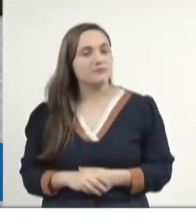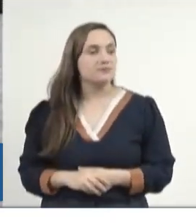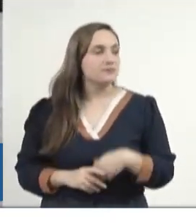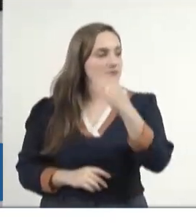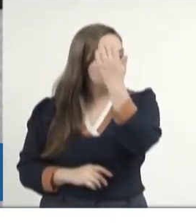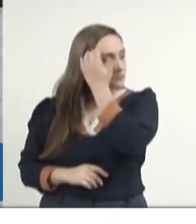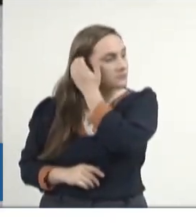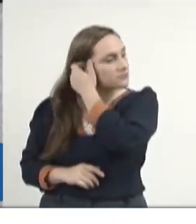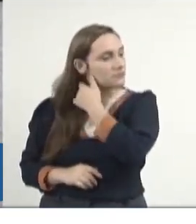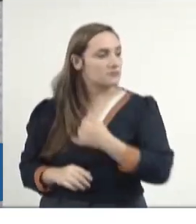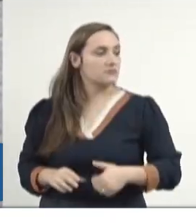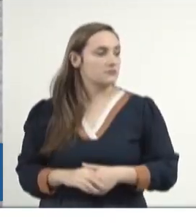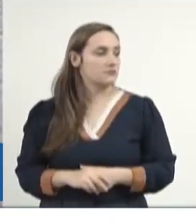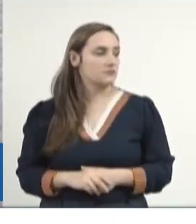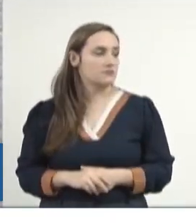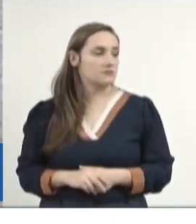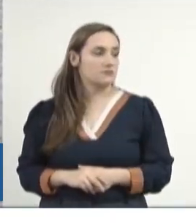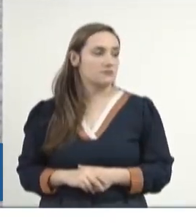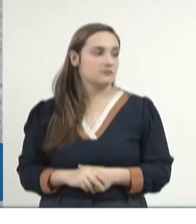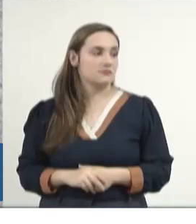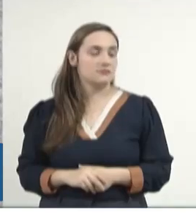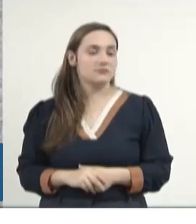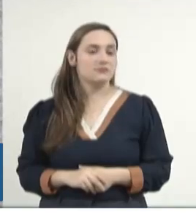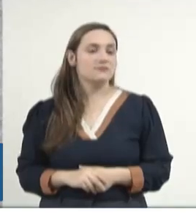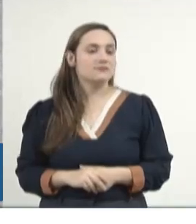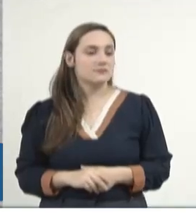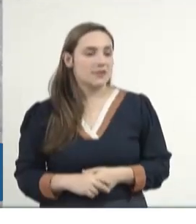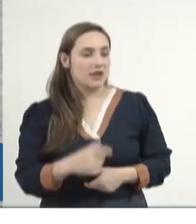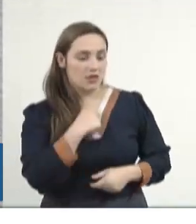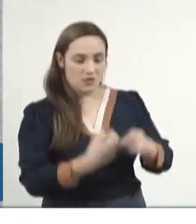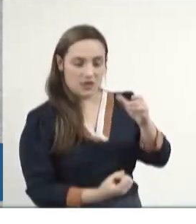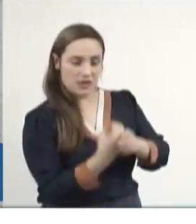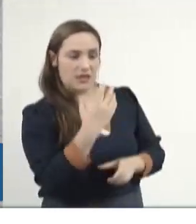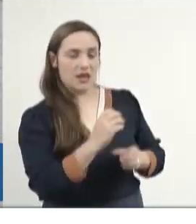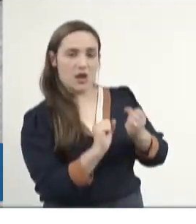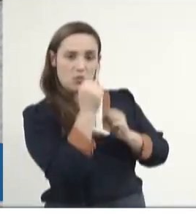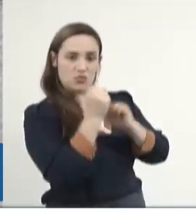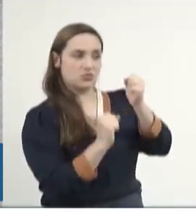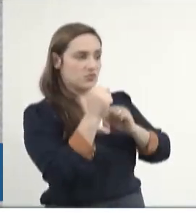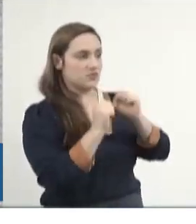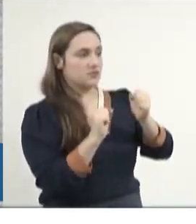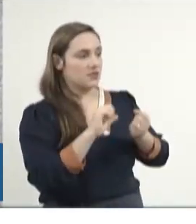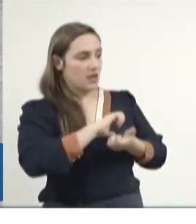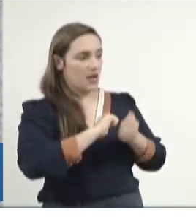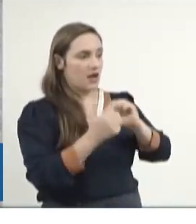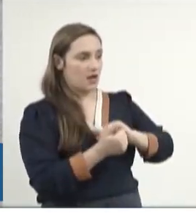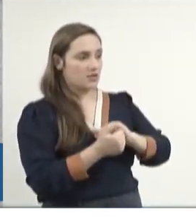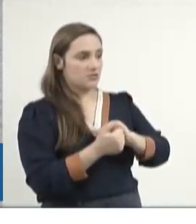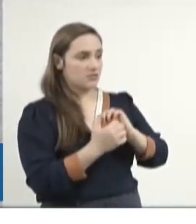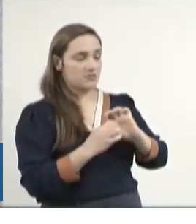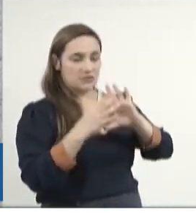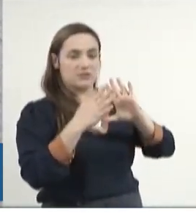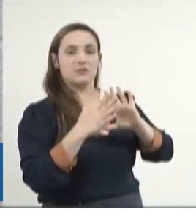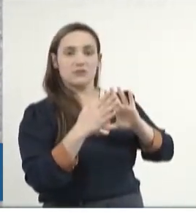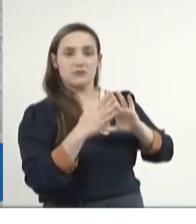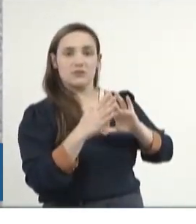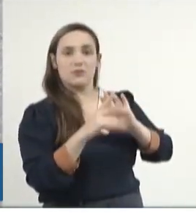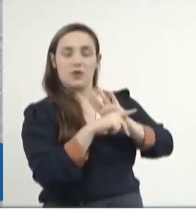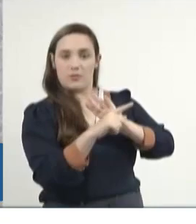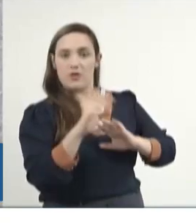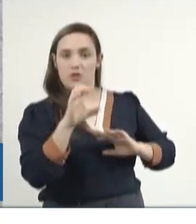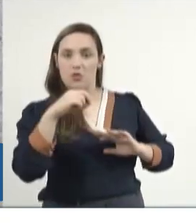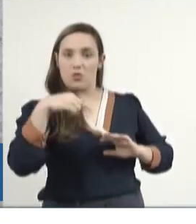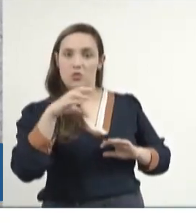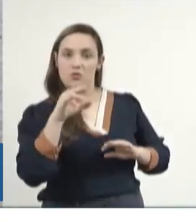e fundei uma casa de cultura, que foi a Usina de Arte Conceição Ferreira, pesquisando a vida de Conceição